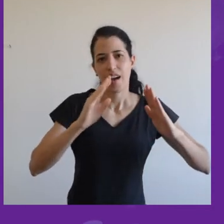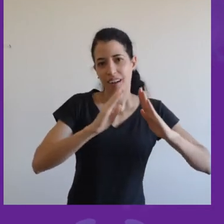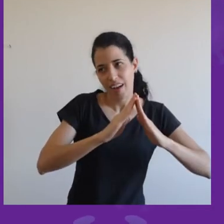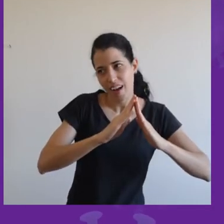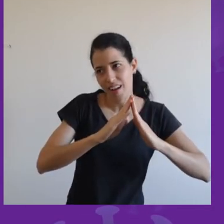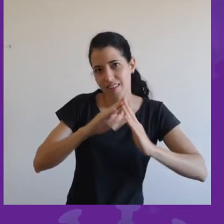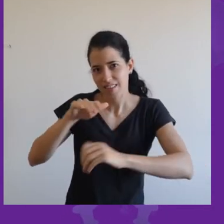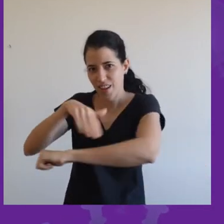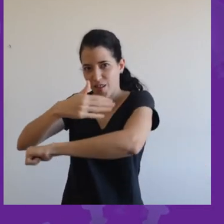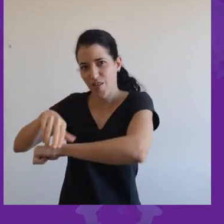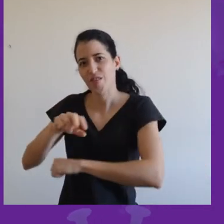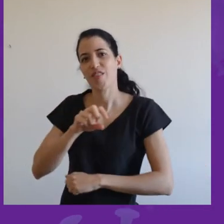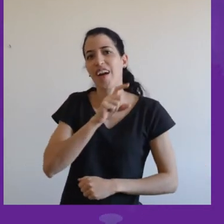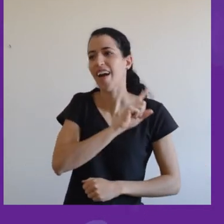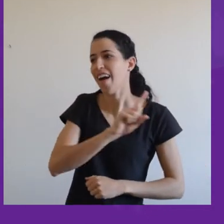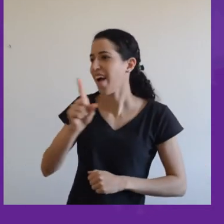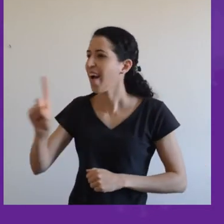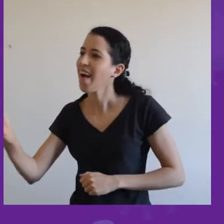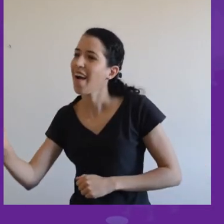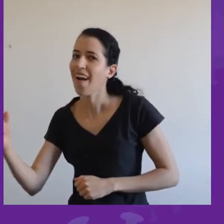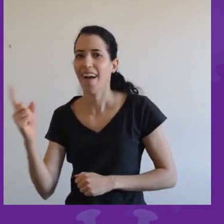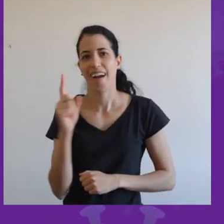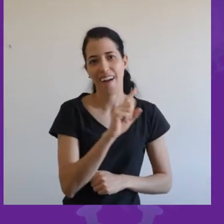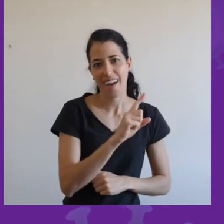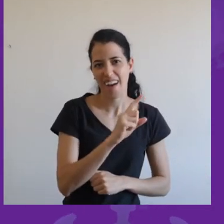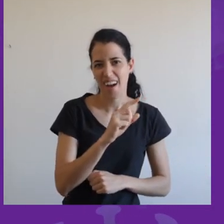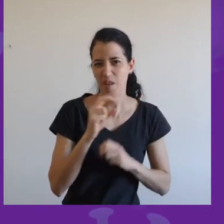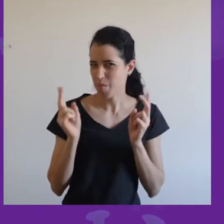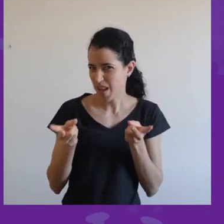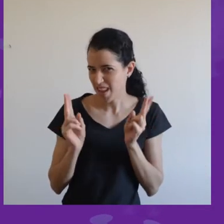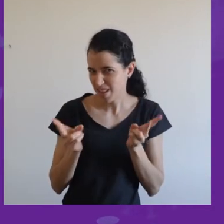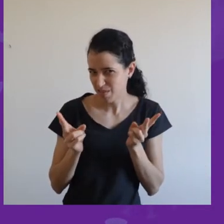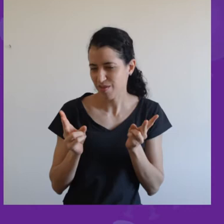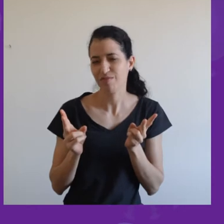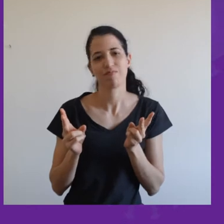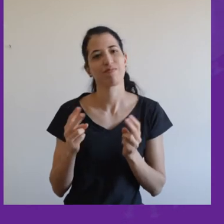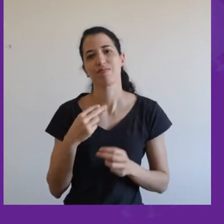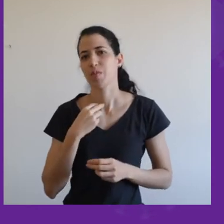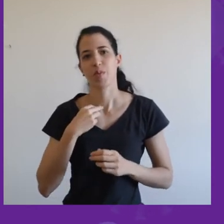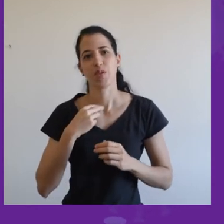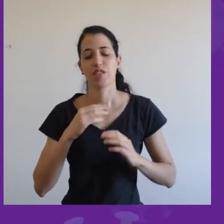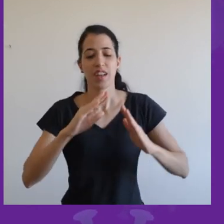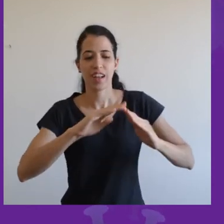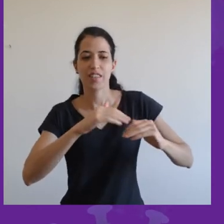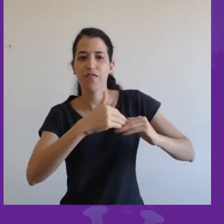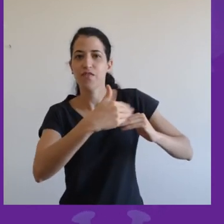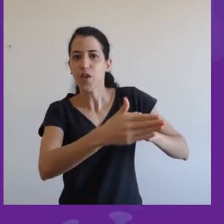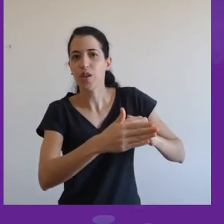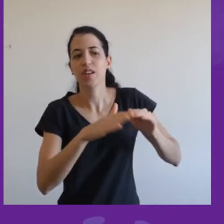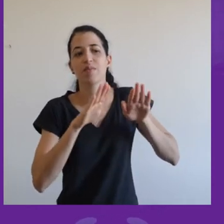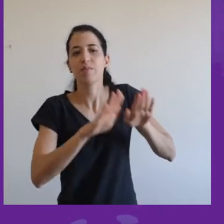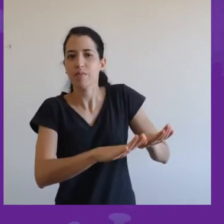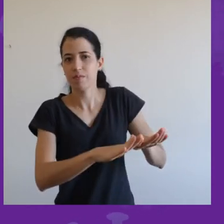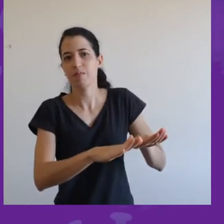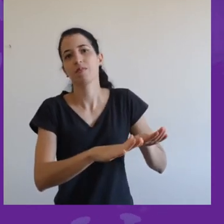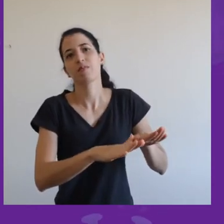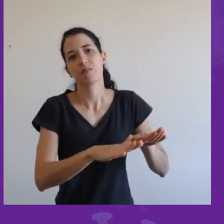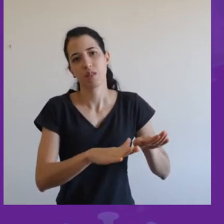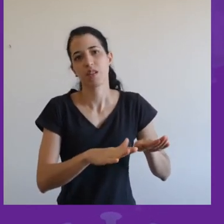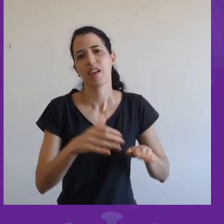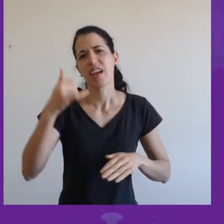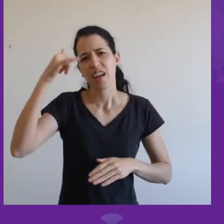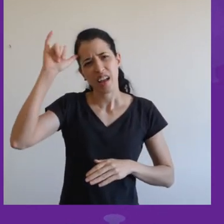você puder ter um sapato que fica o tempo todo lá de fora, toda vez que você for sair, você calça aquele sapato, quando você voltar, você deixa ele na porta de entrada outra vez